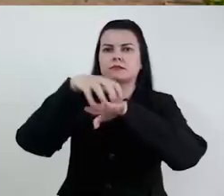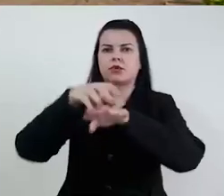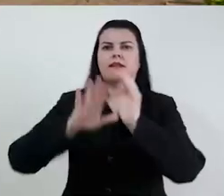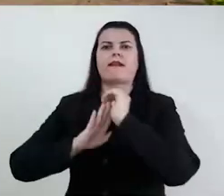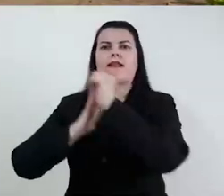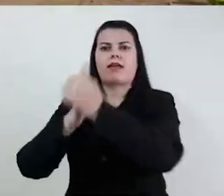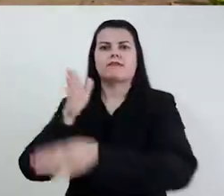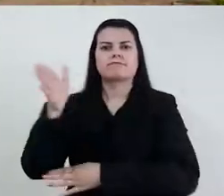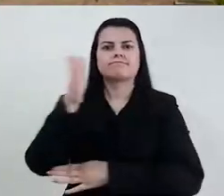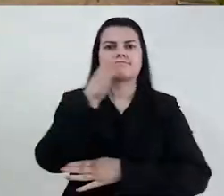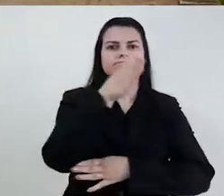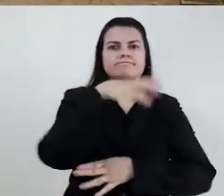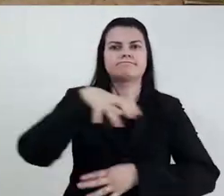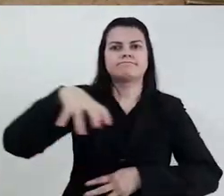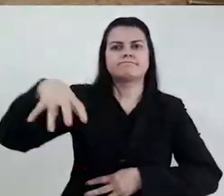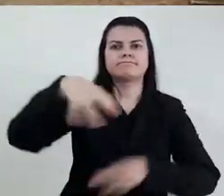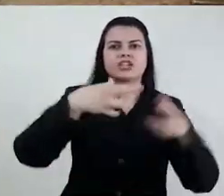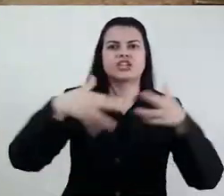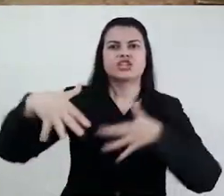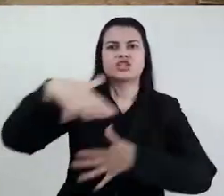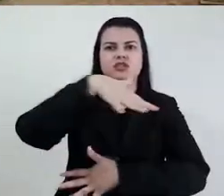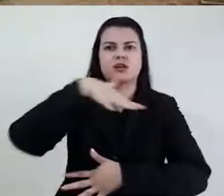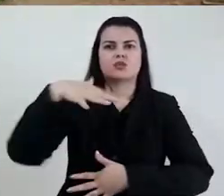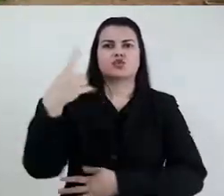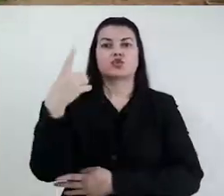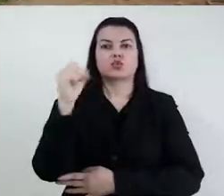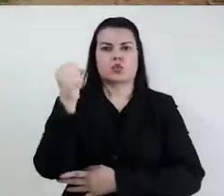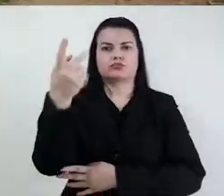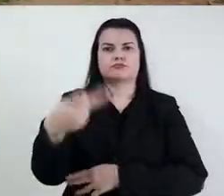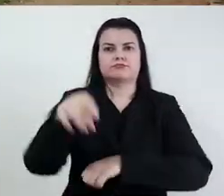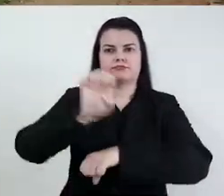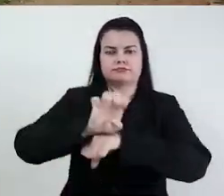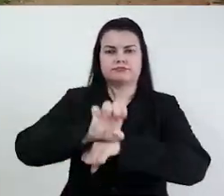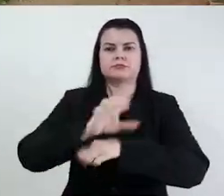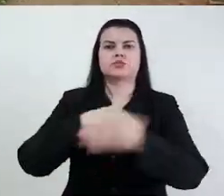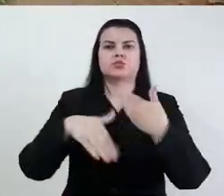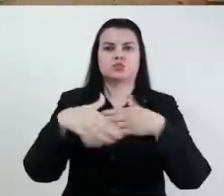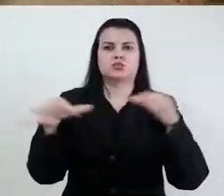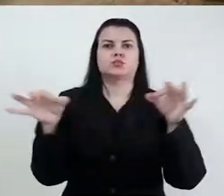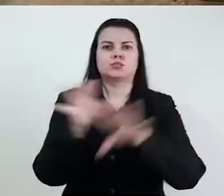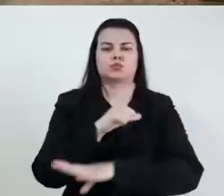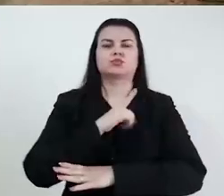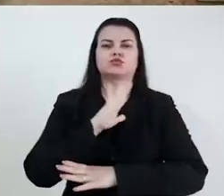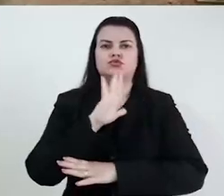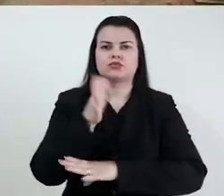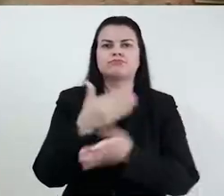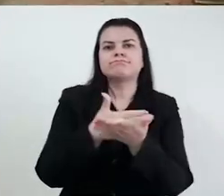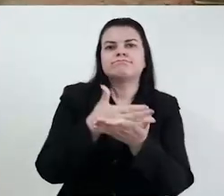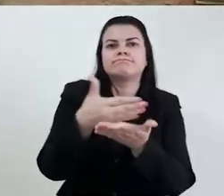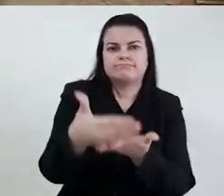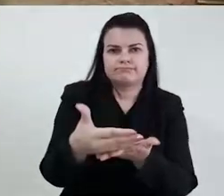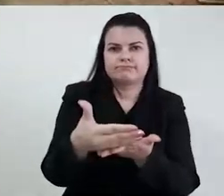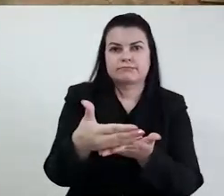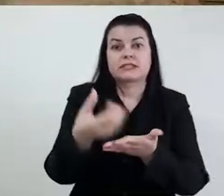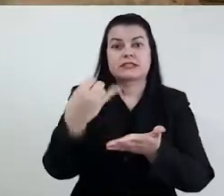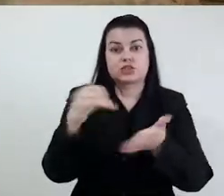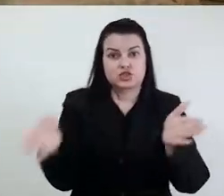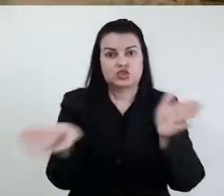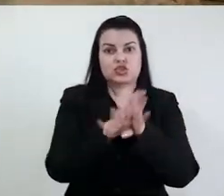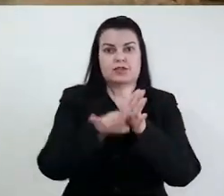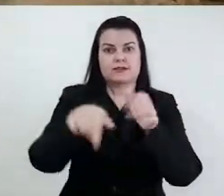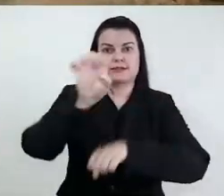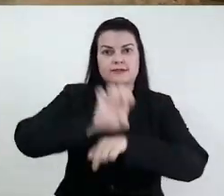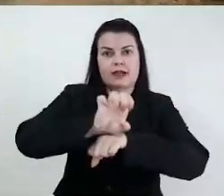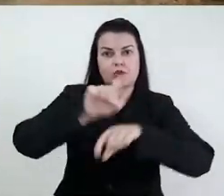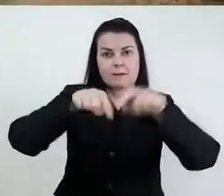as doses da vacina às 18 regiões de saúde do Estado. Tudo devidamente planejado e organizado para iniciarmos, assim